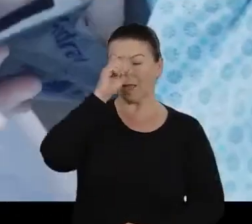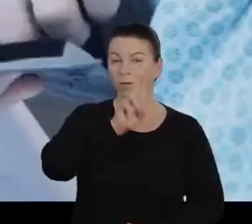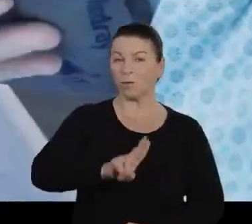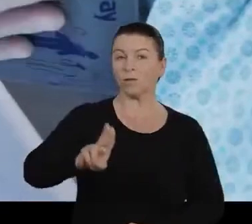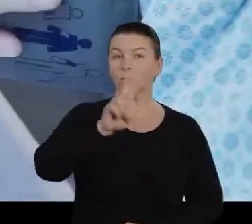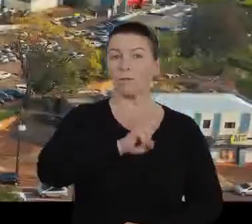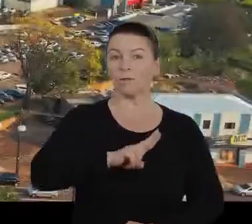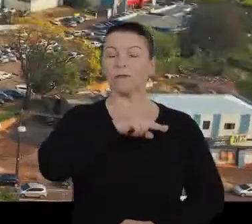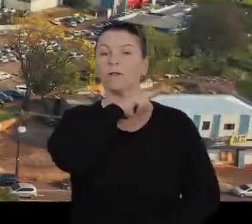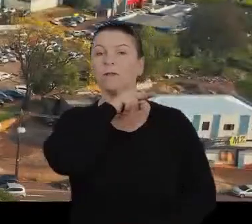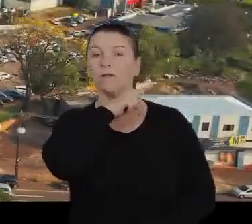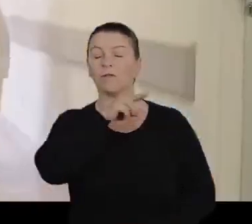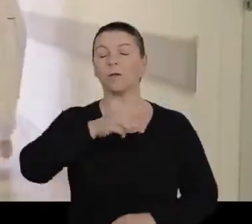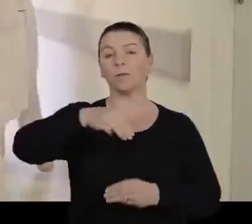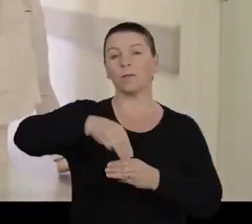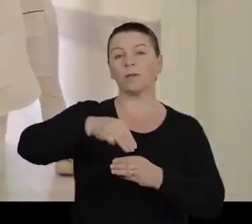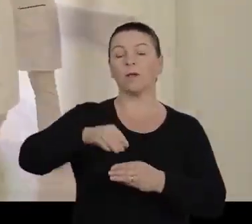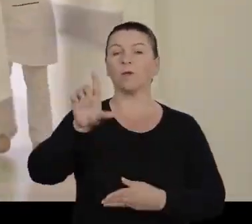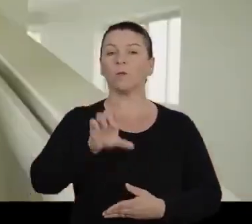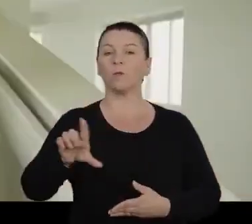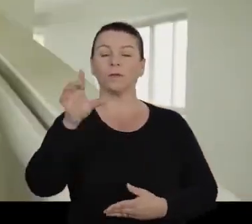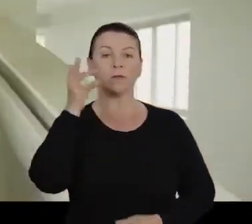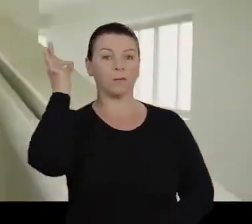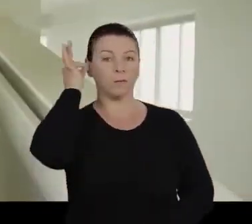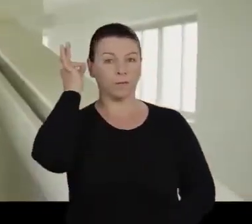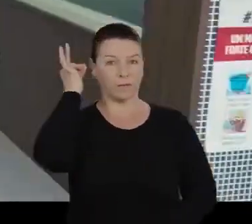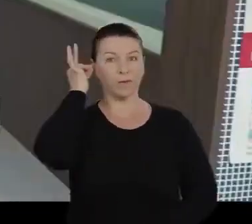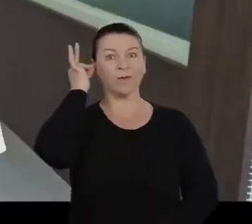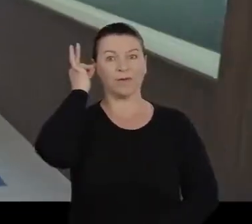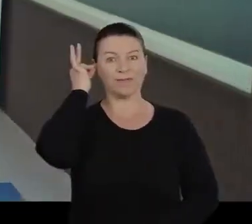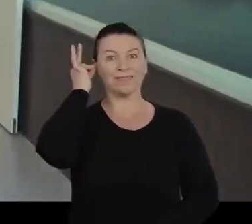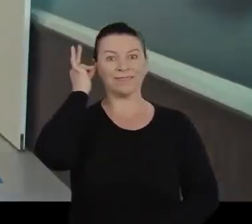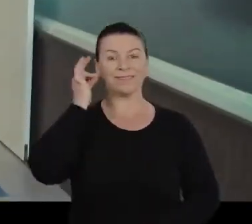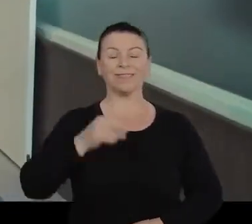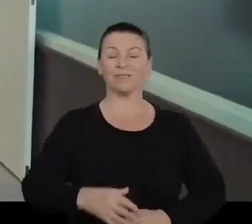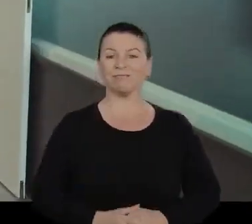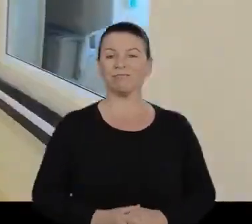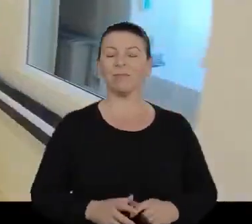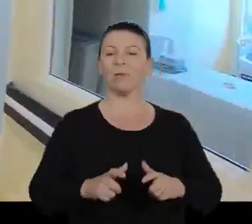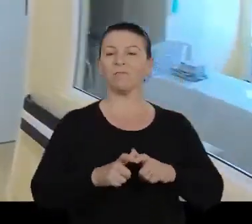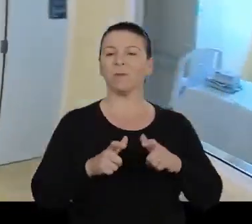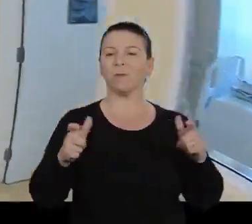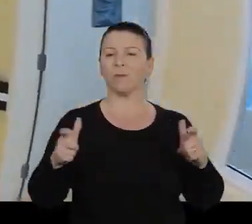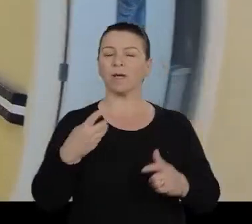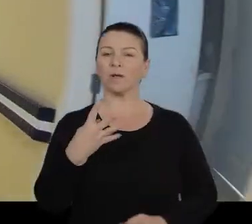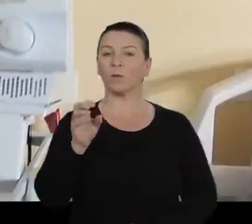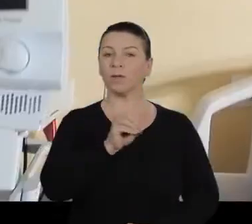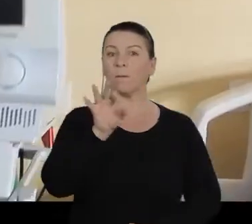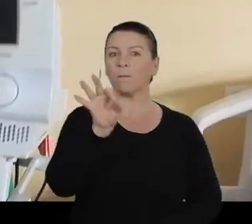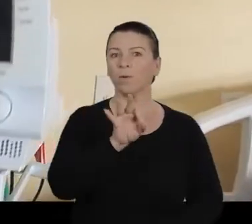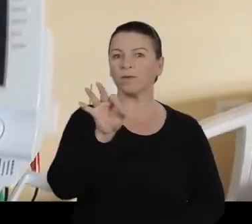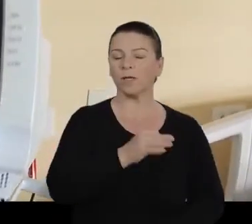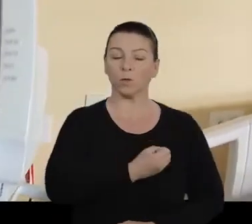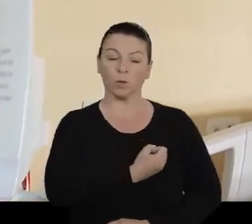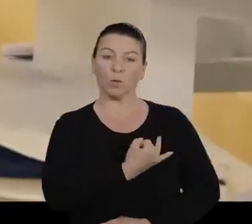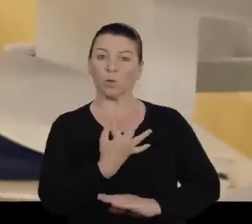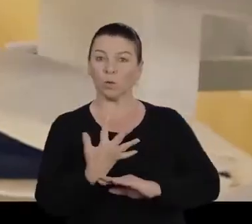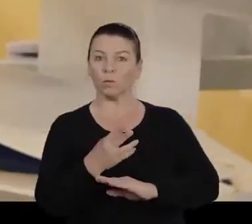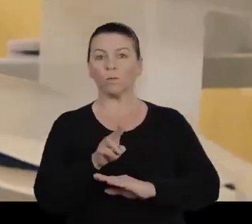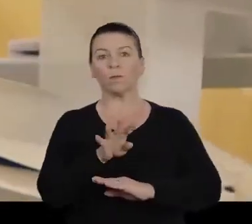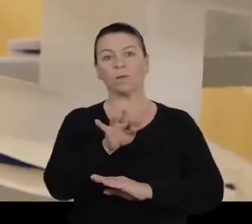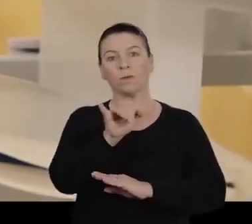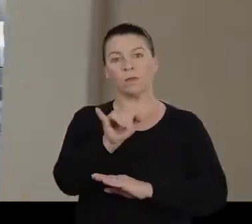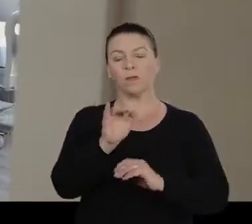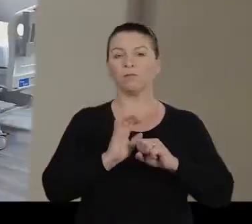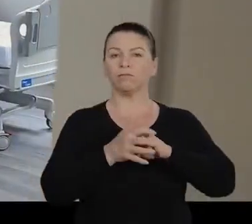universitários de Cascavel, Maringá, Londrina e Ponta Grossa. Aumento de quatrocentos por cento no